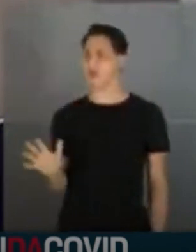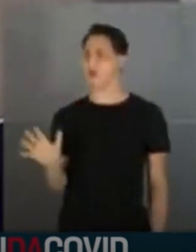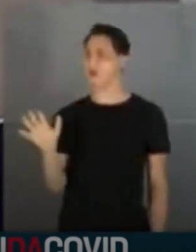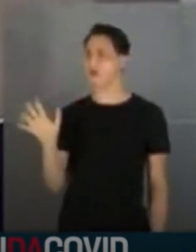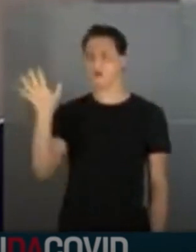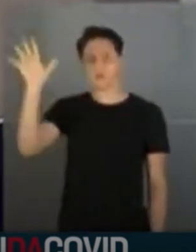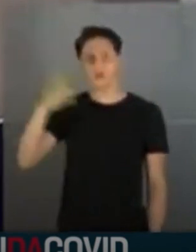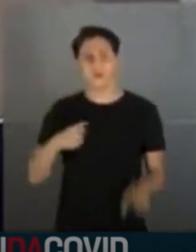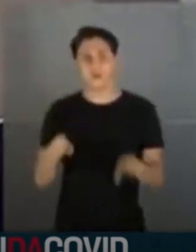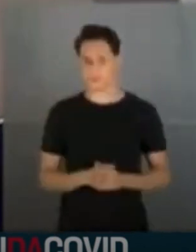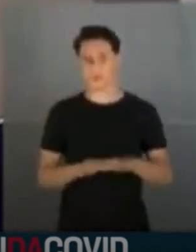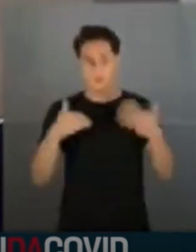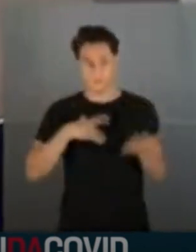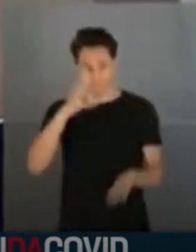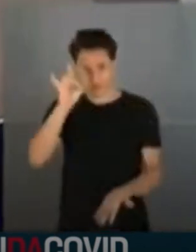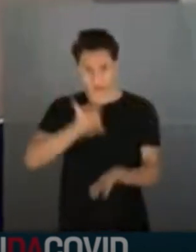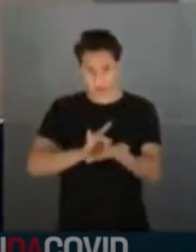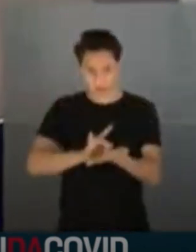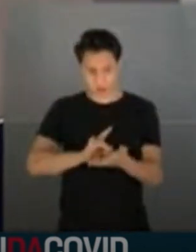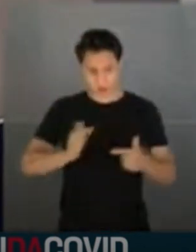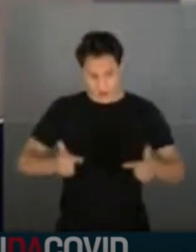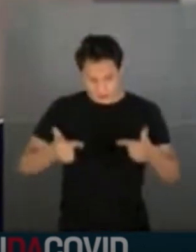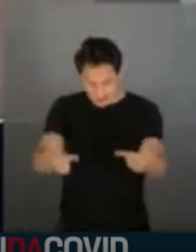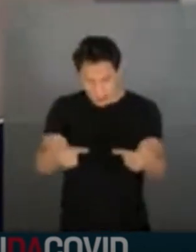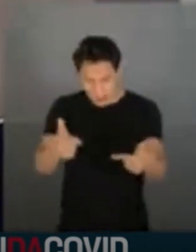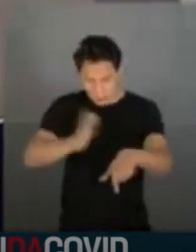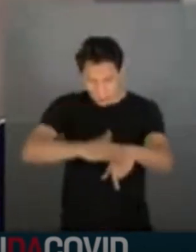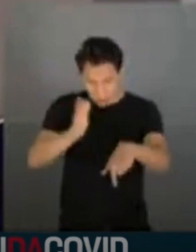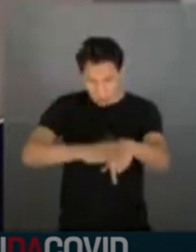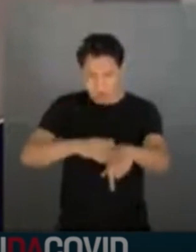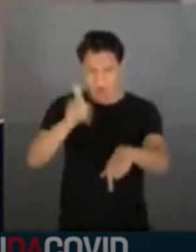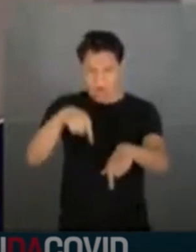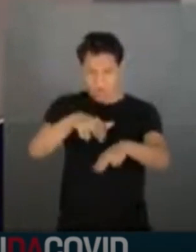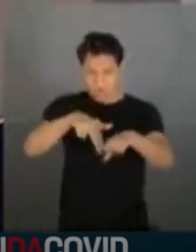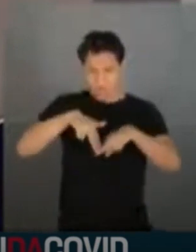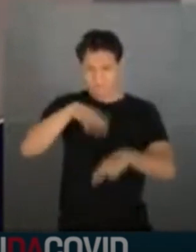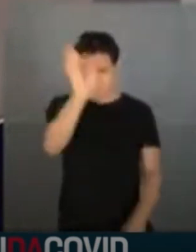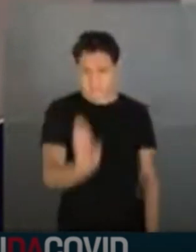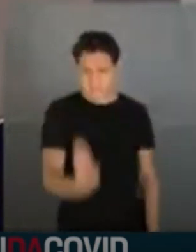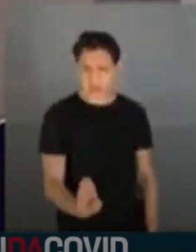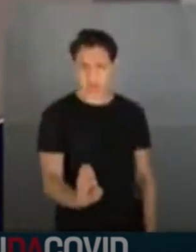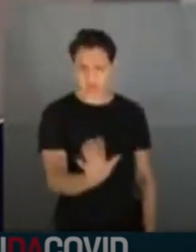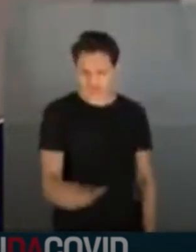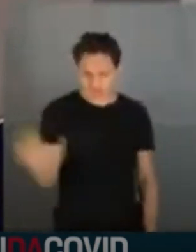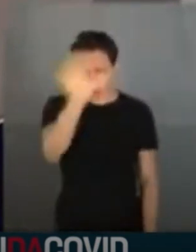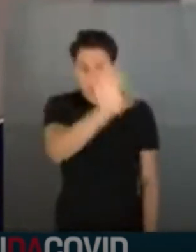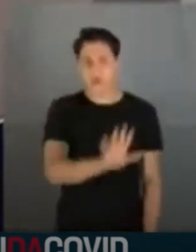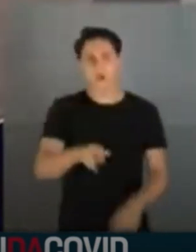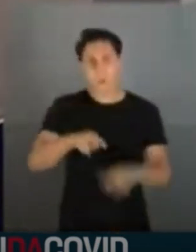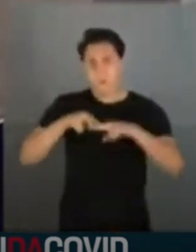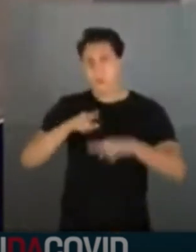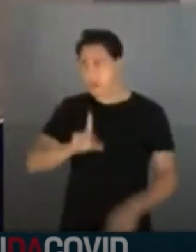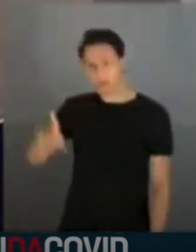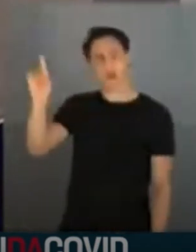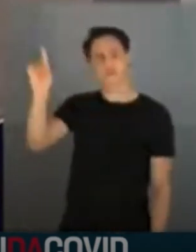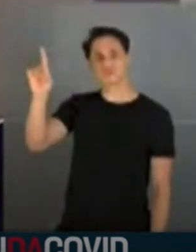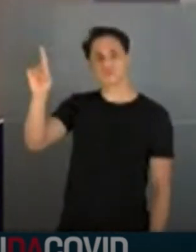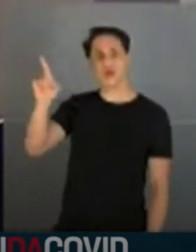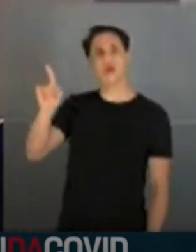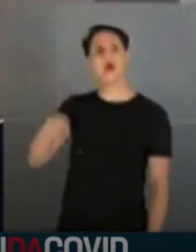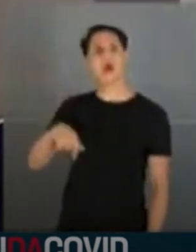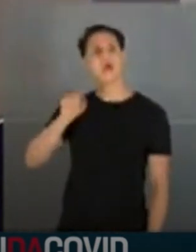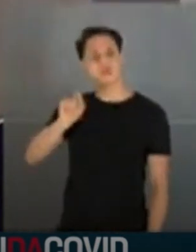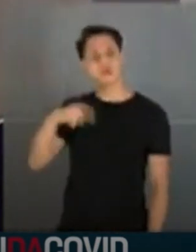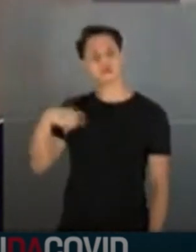o sorvete fica mais caro. O verdadeiro ato pela pátria, pelo Brasil, por Deus, é que a gente